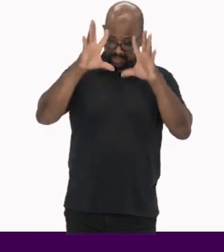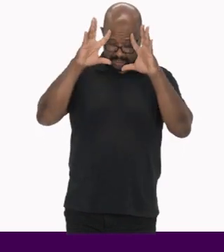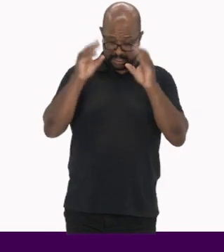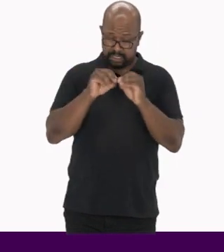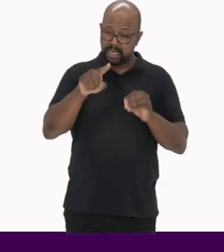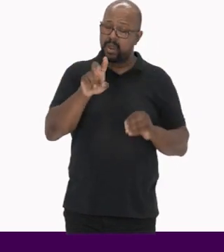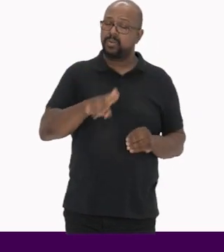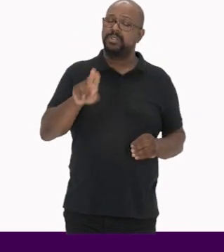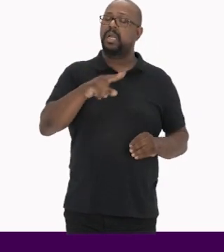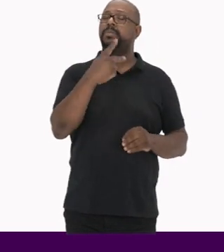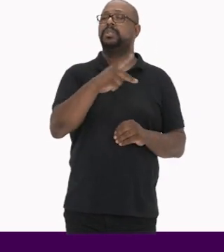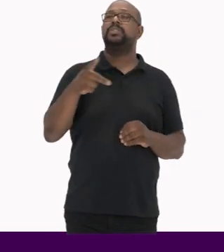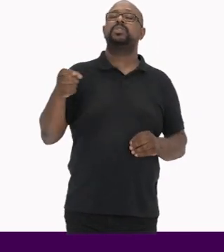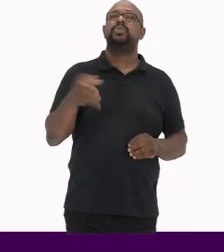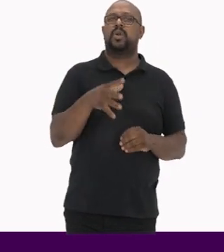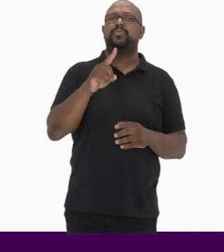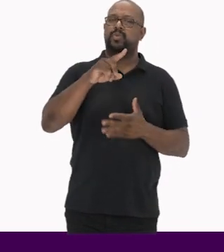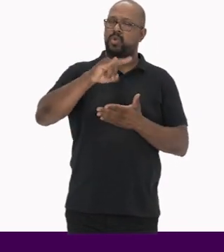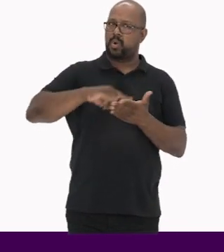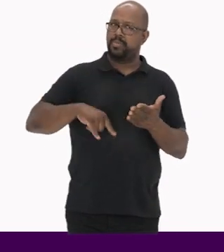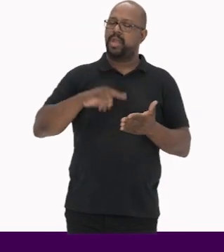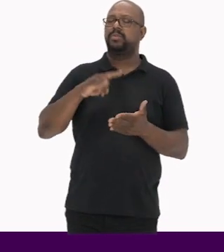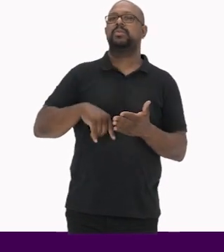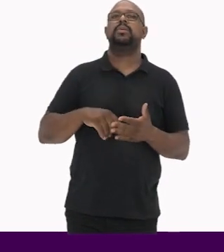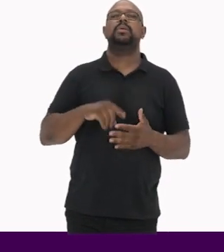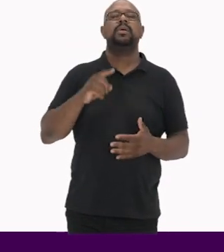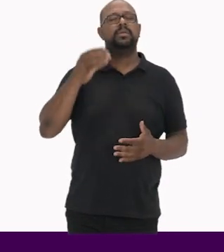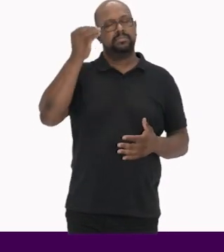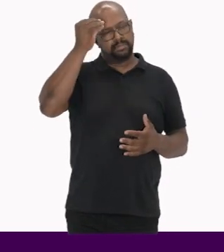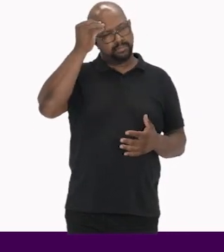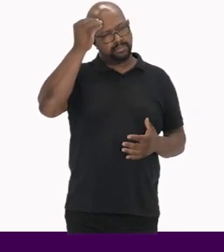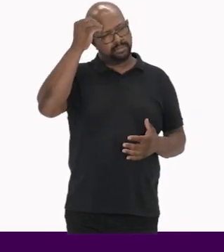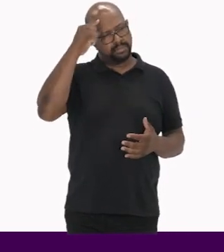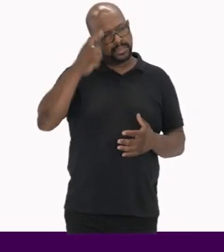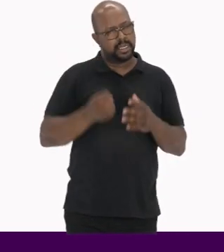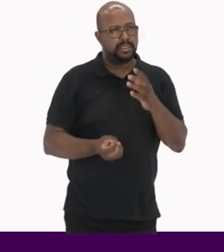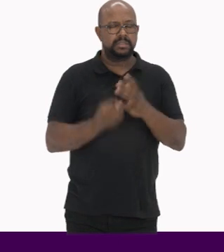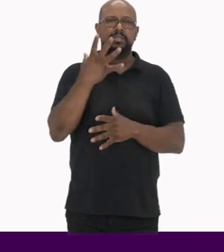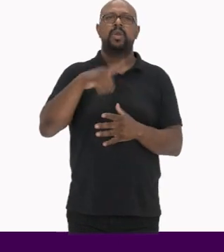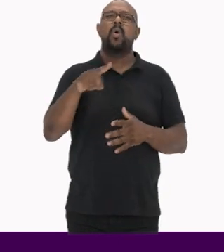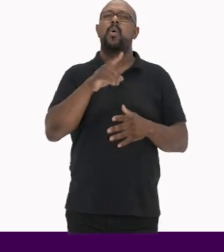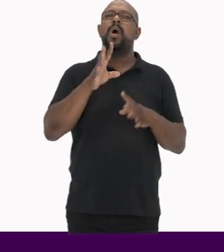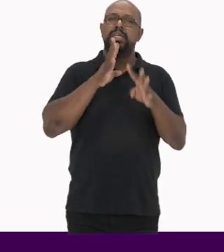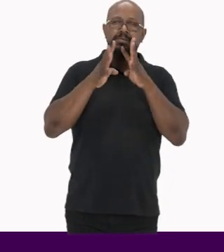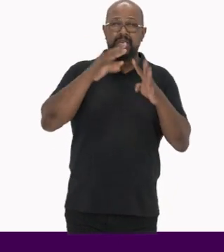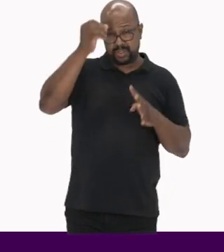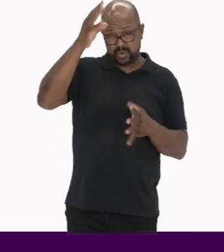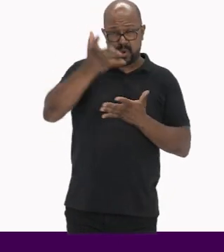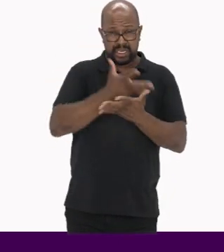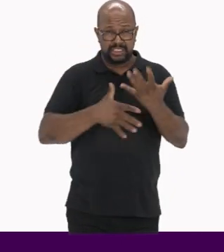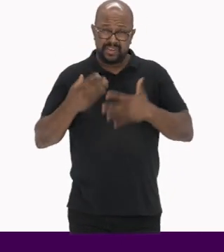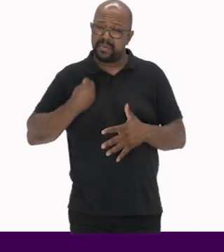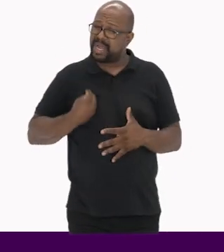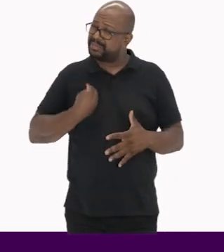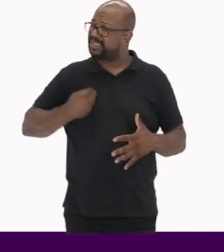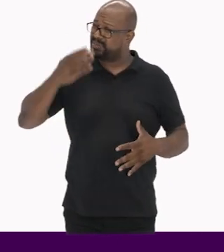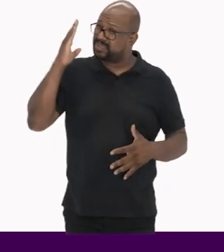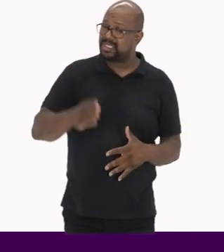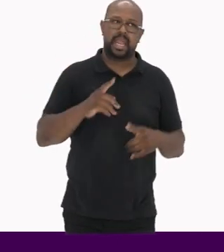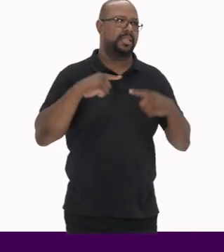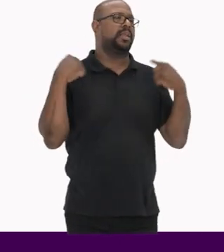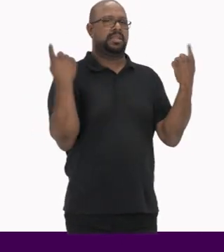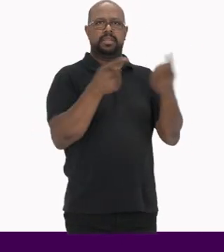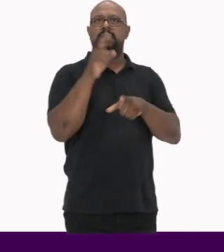categorias adotados por esse documento Pressupõe a construção de conhecimento coletivo e participação direta da